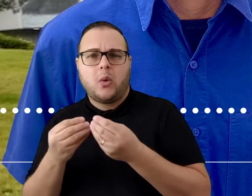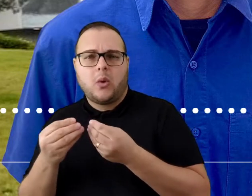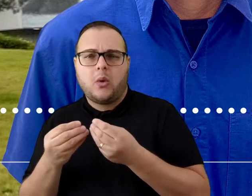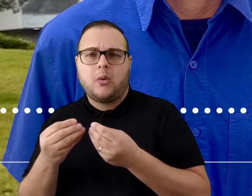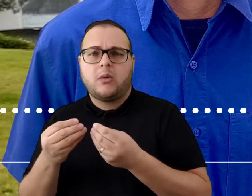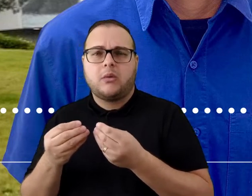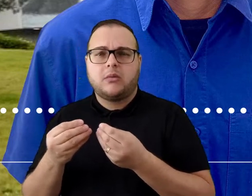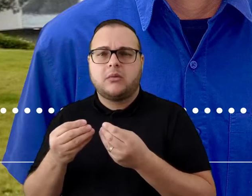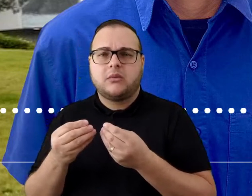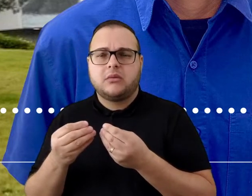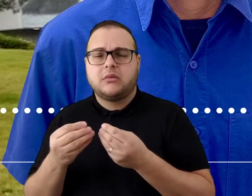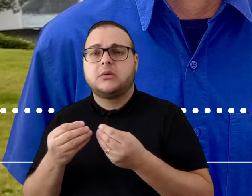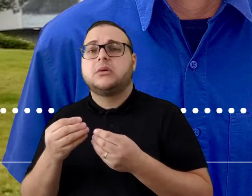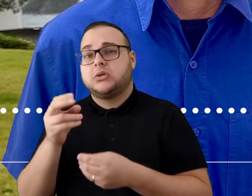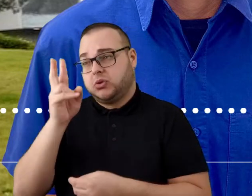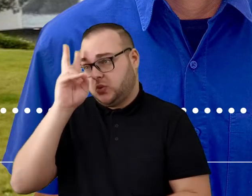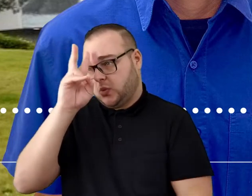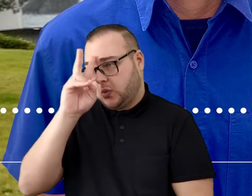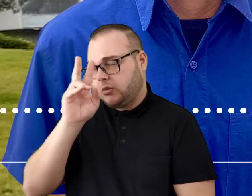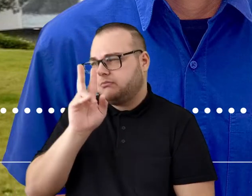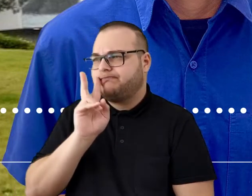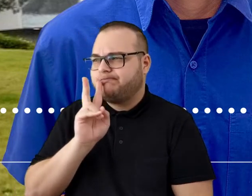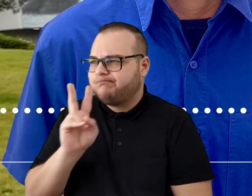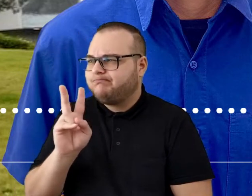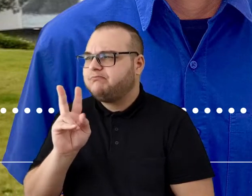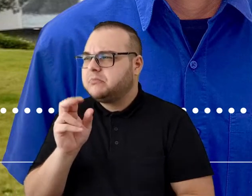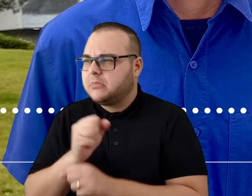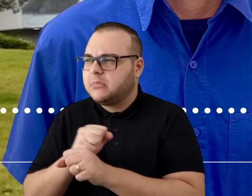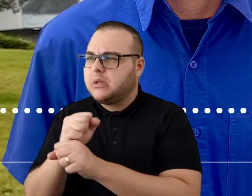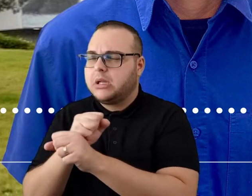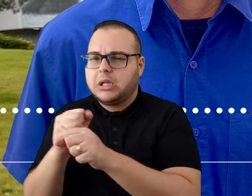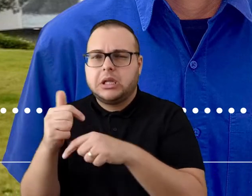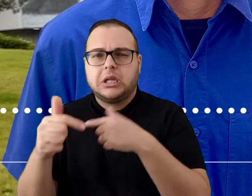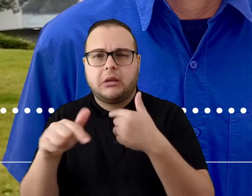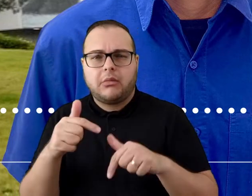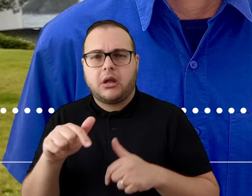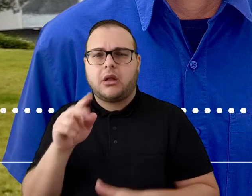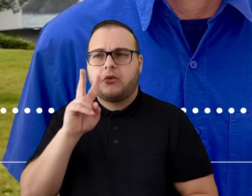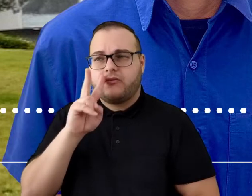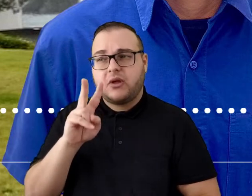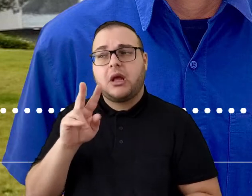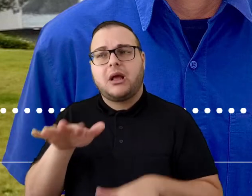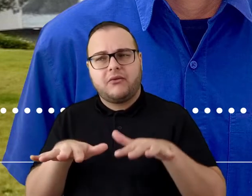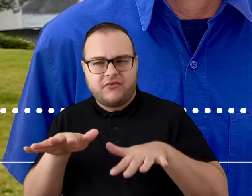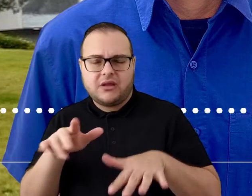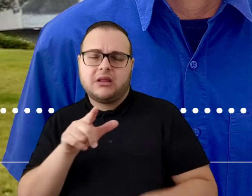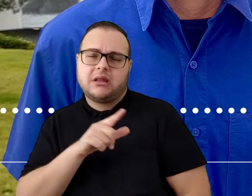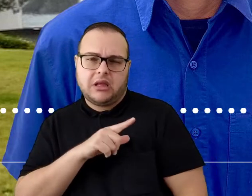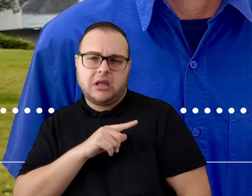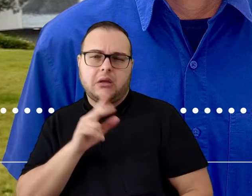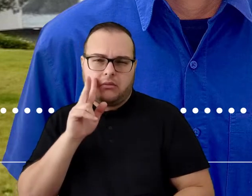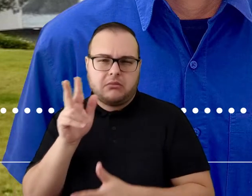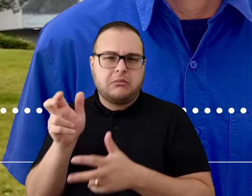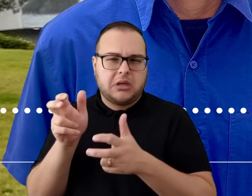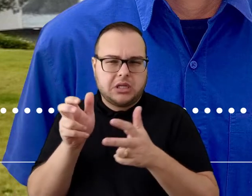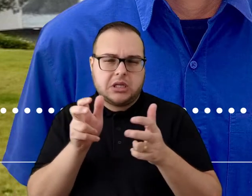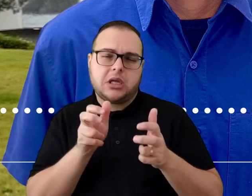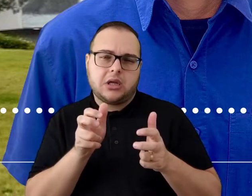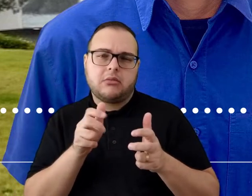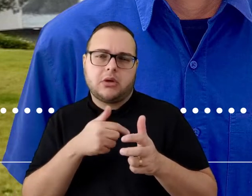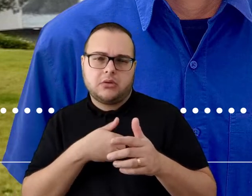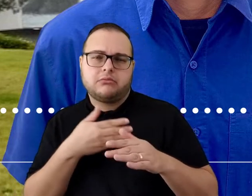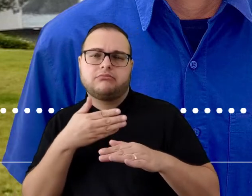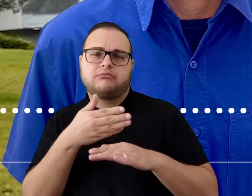Meu, que se tipar dessa história. Quando eu vejo muitas pessoas trabalhando hoje na CBA, eu percebo que existe muito disso. Eu tive recentemente a